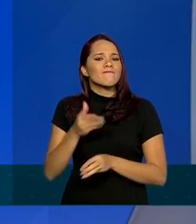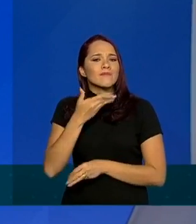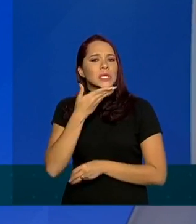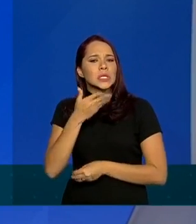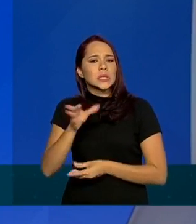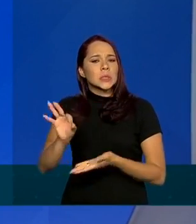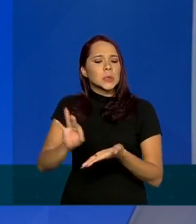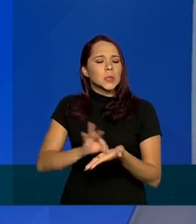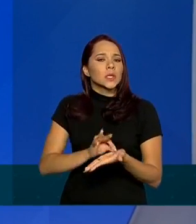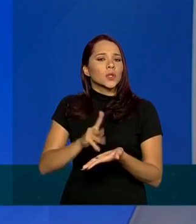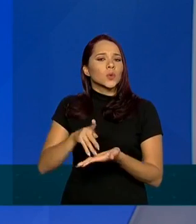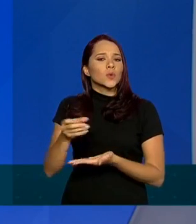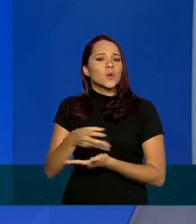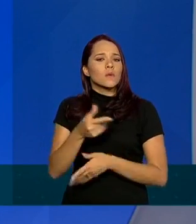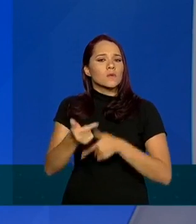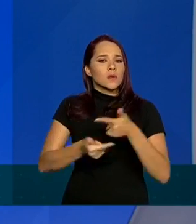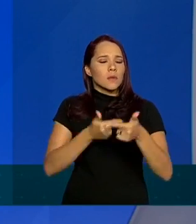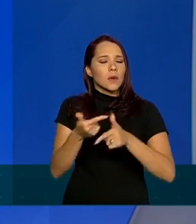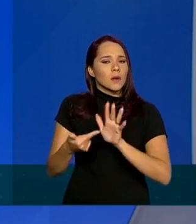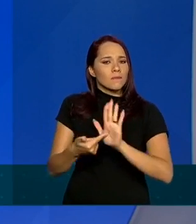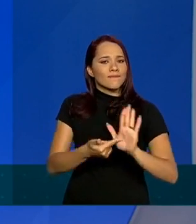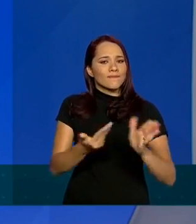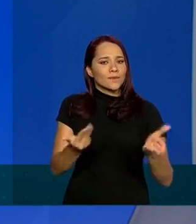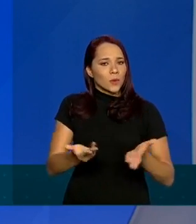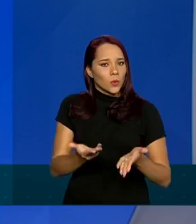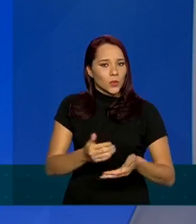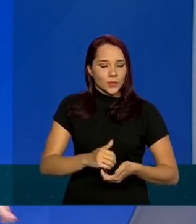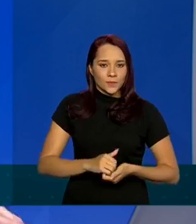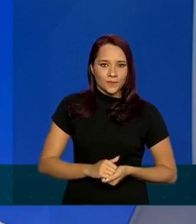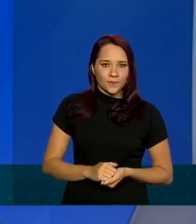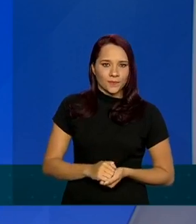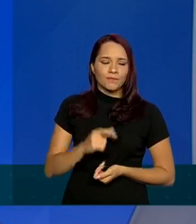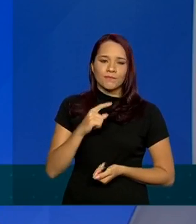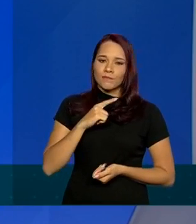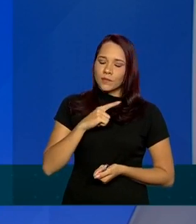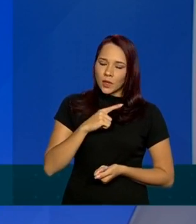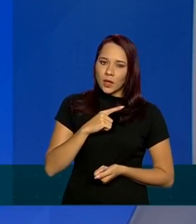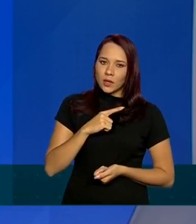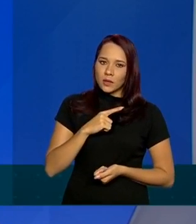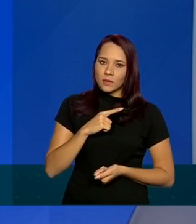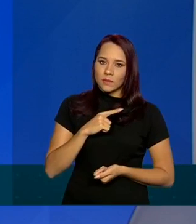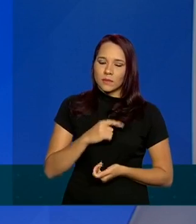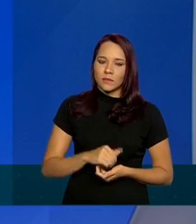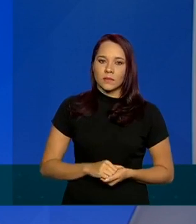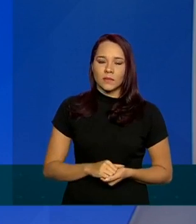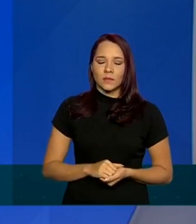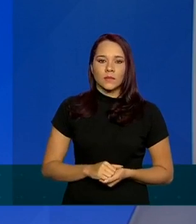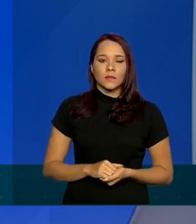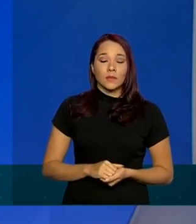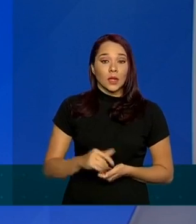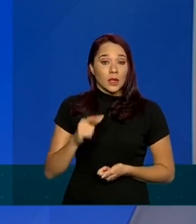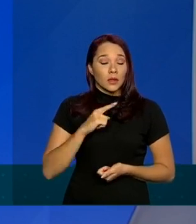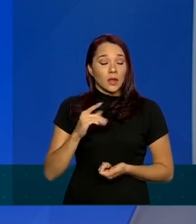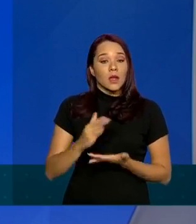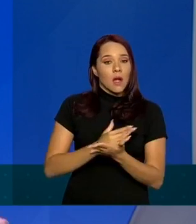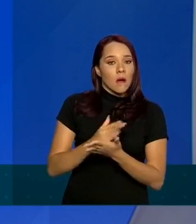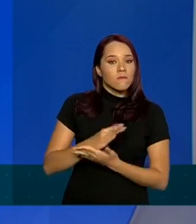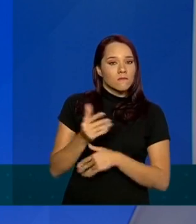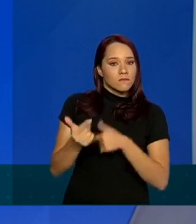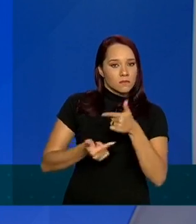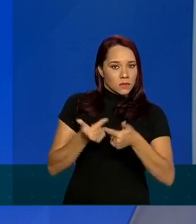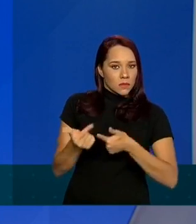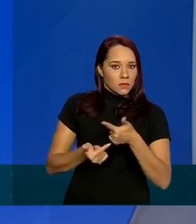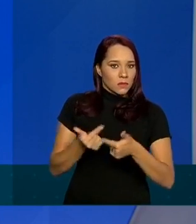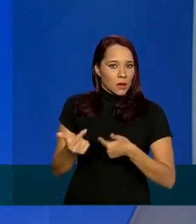credenciamento nos novos serviços apresentados hoje existe existe algum trabalho